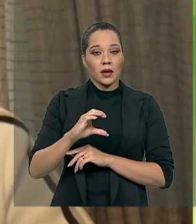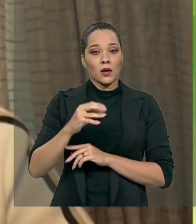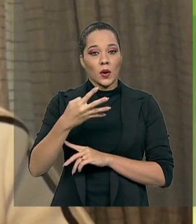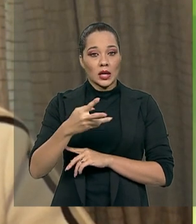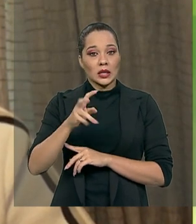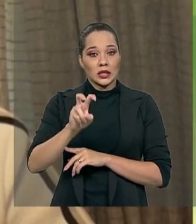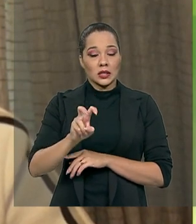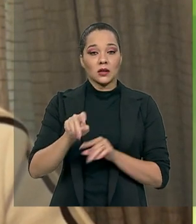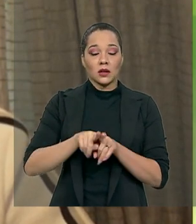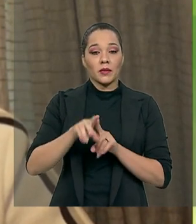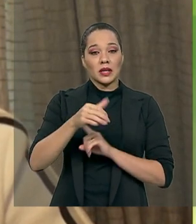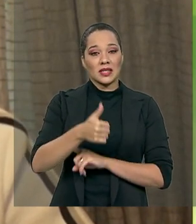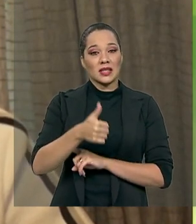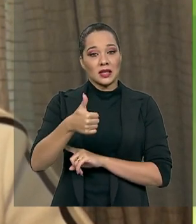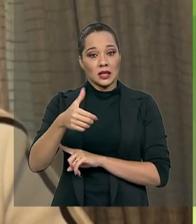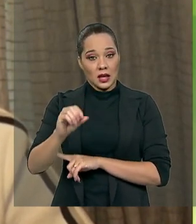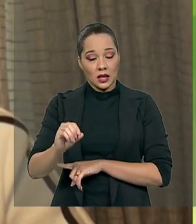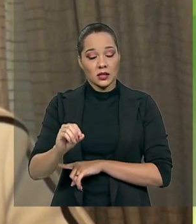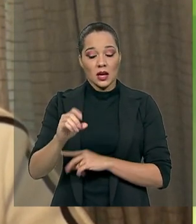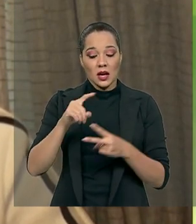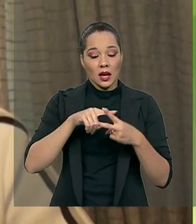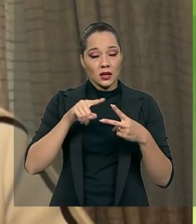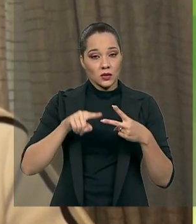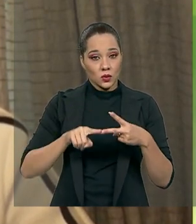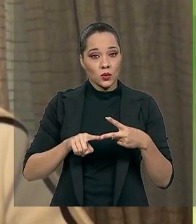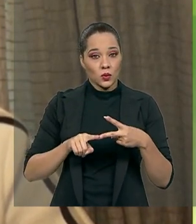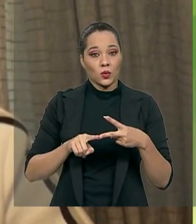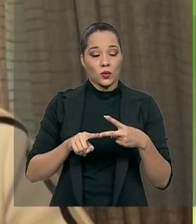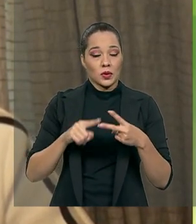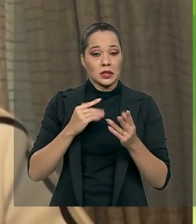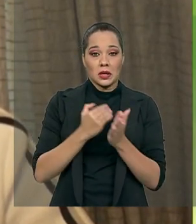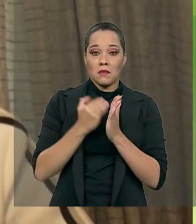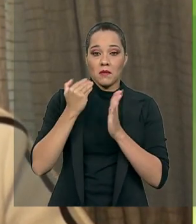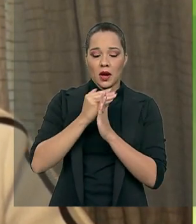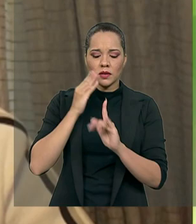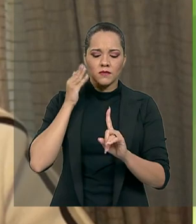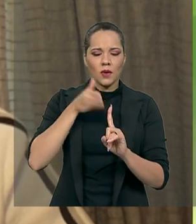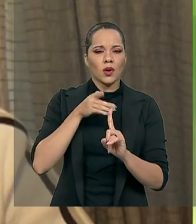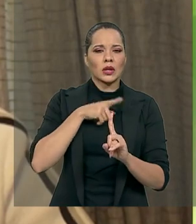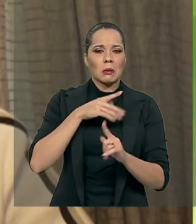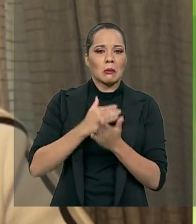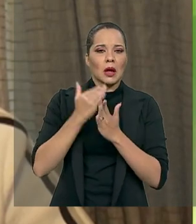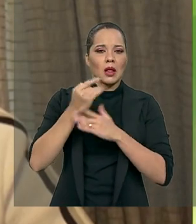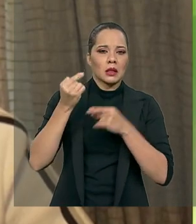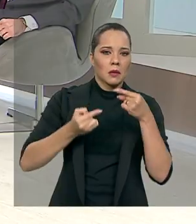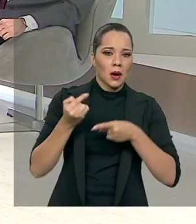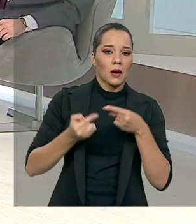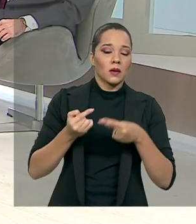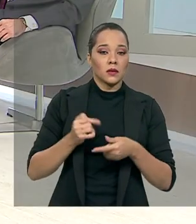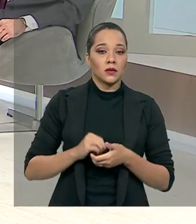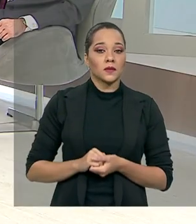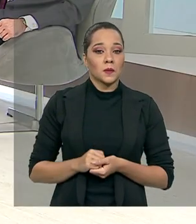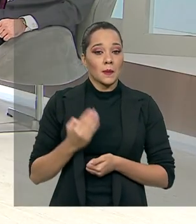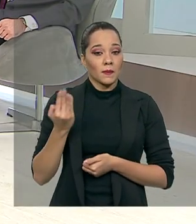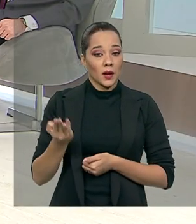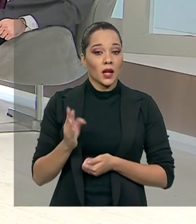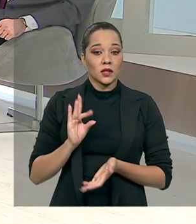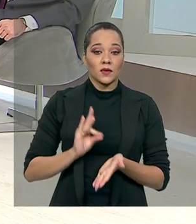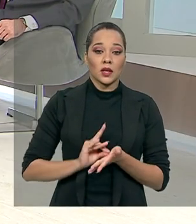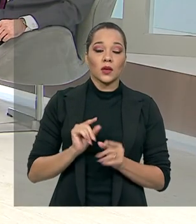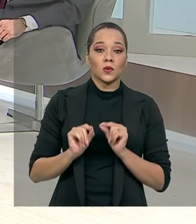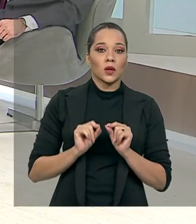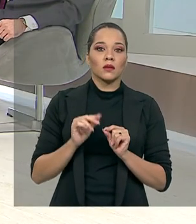e a 110, que são as que são mais alvo de debate, enfrentamento, elas realmente